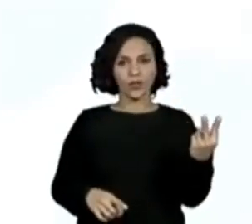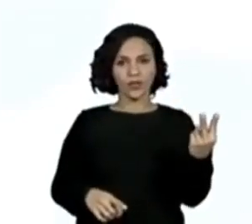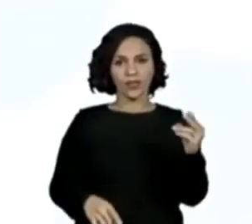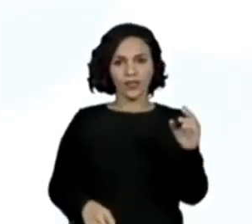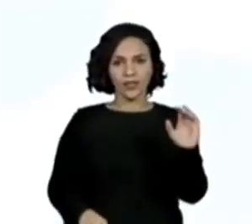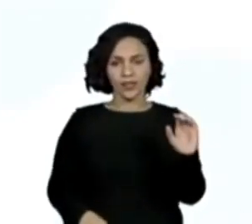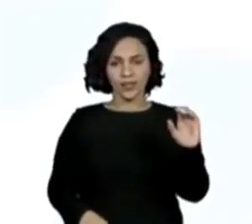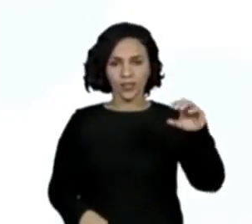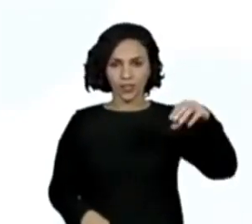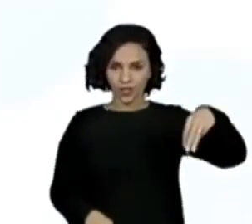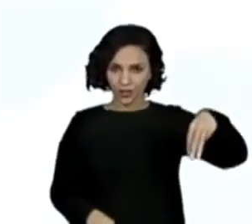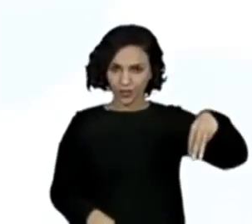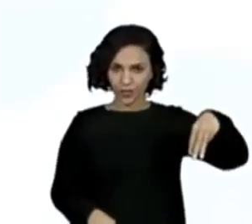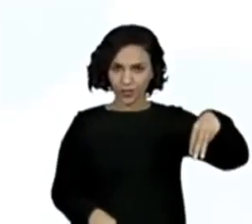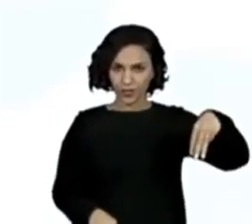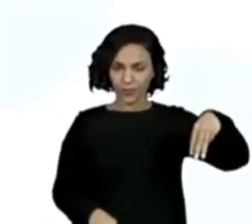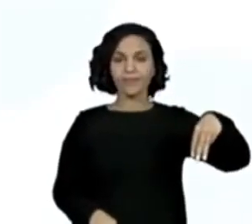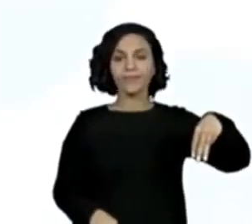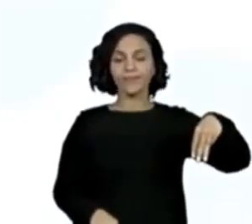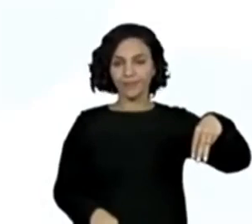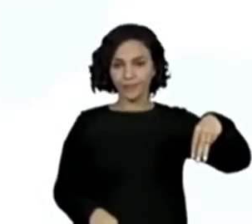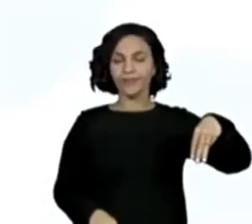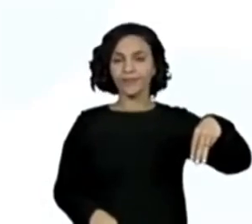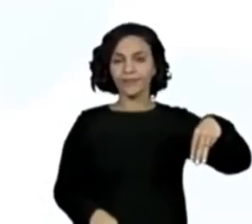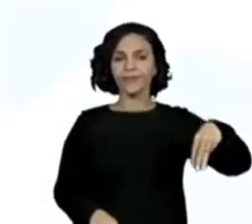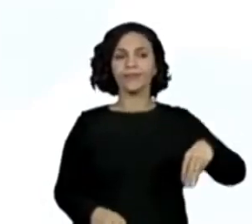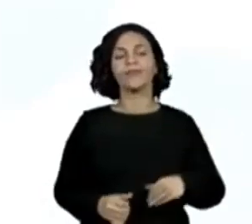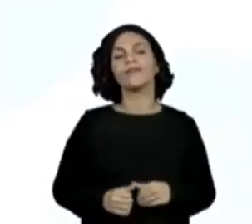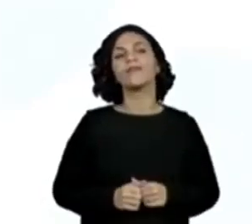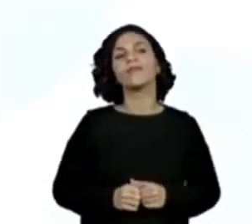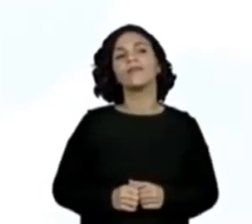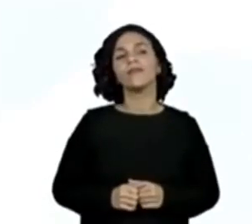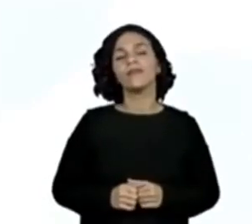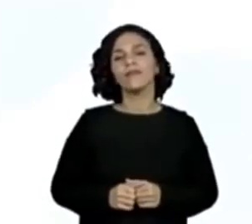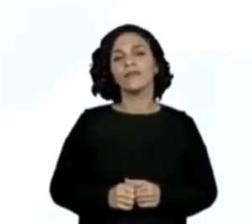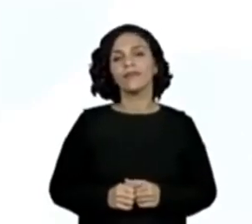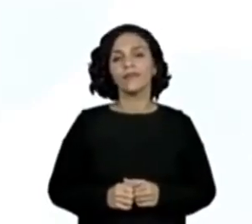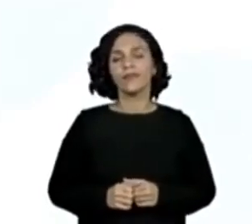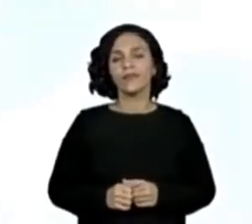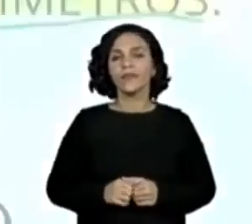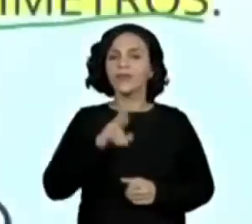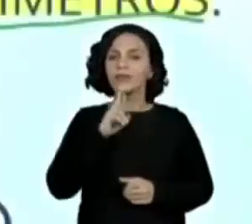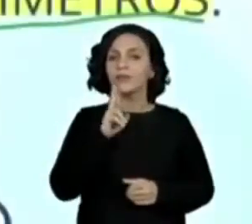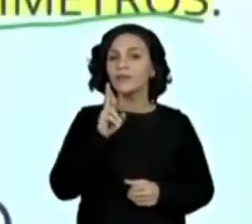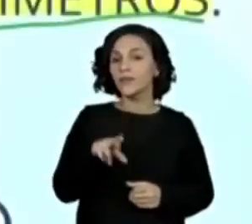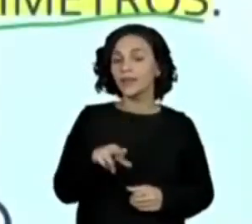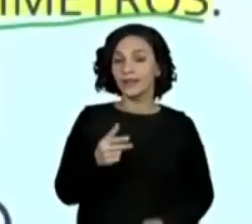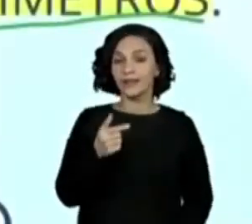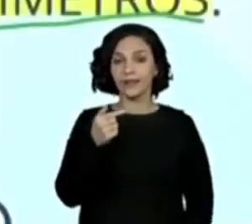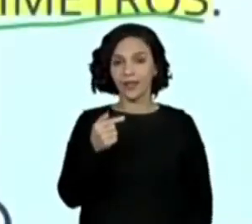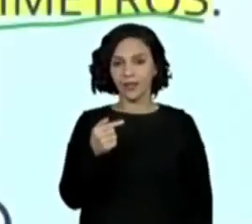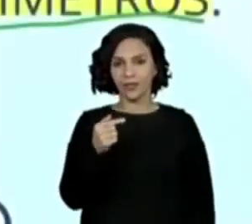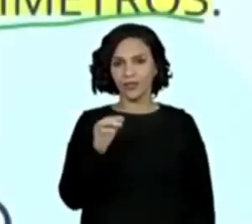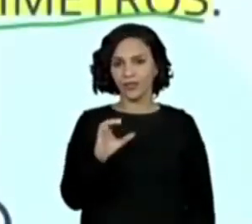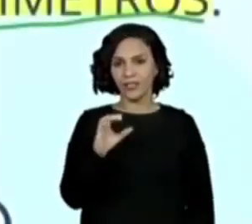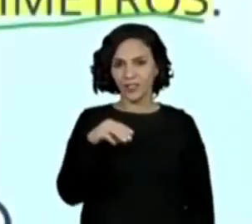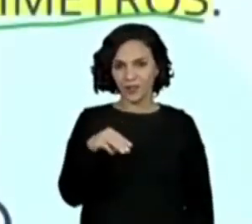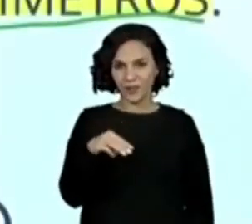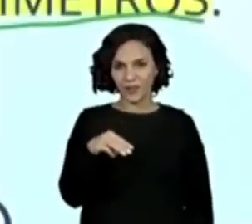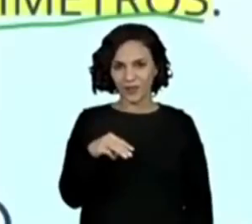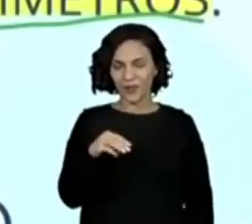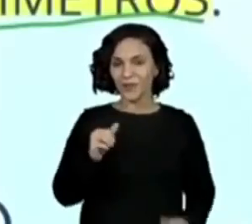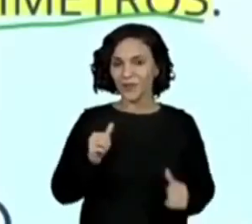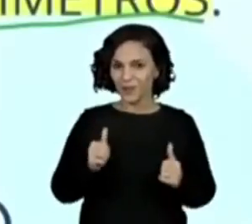e dois centímetros da Maria Cecília e deu sete, certo?